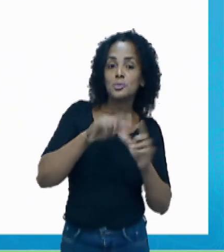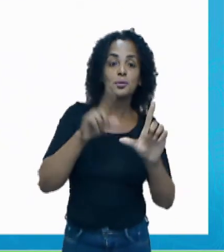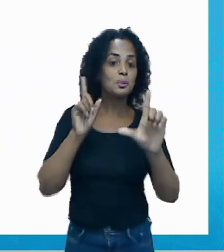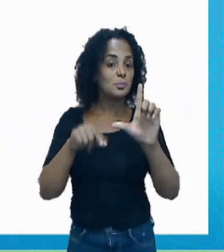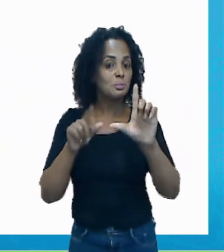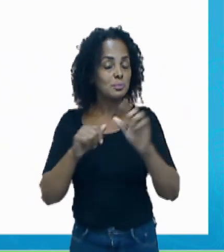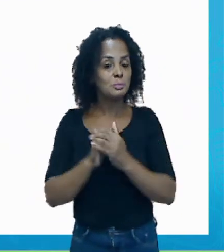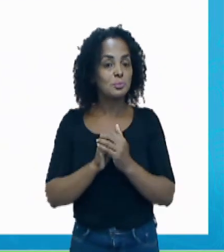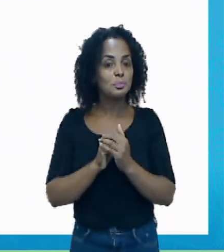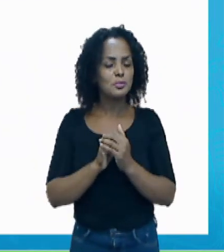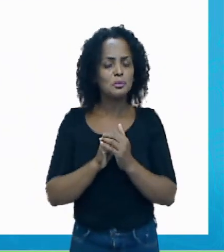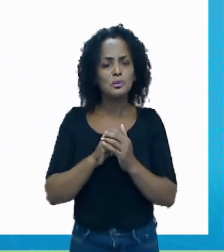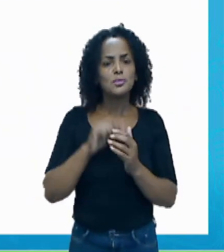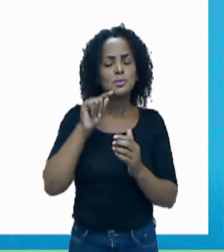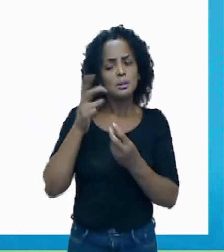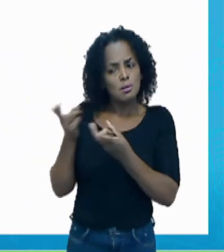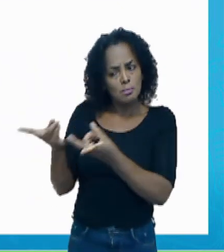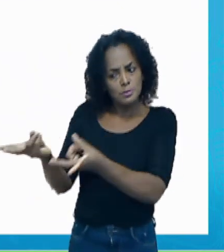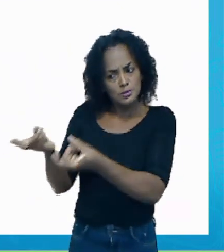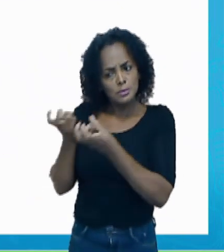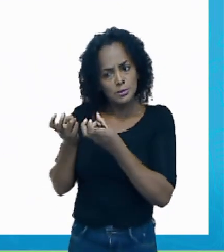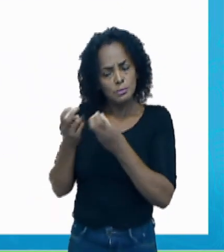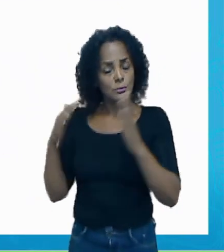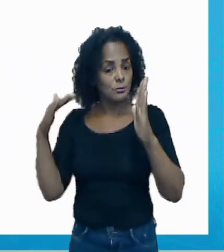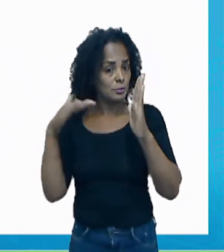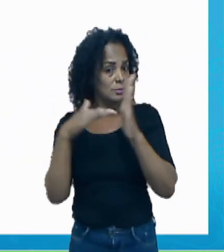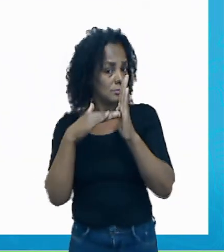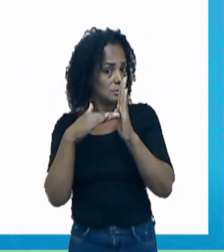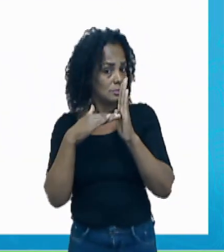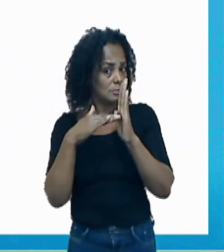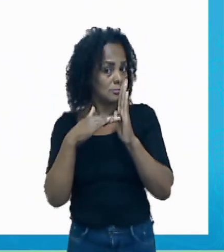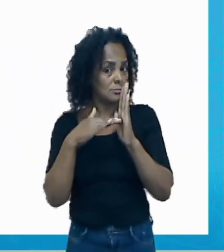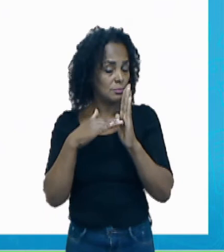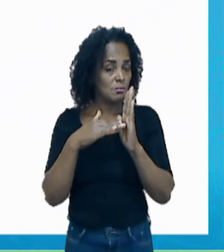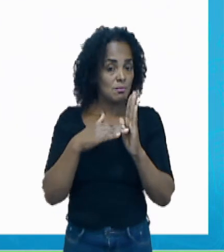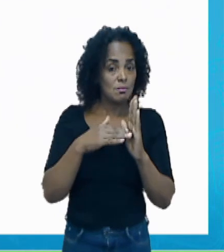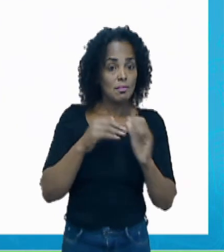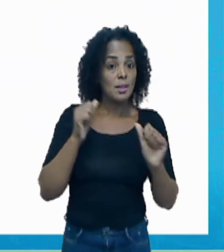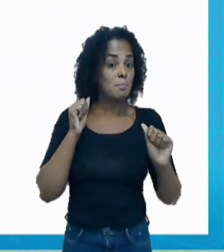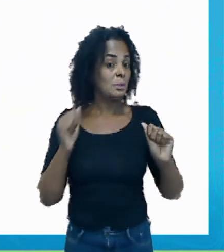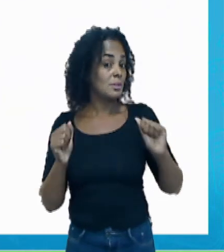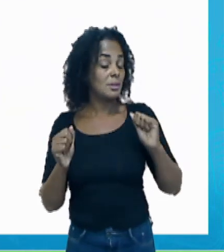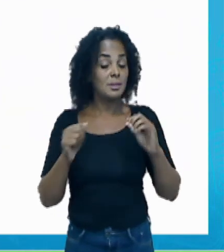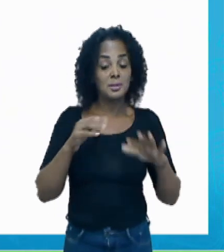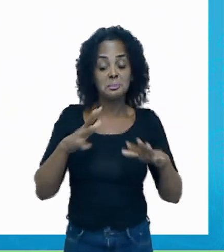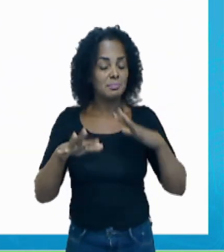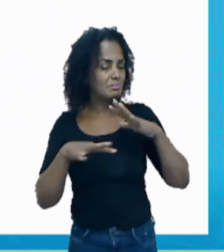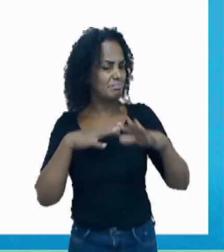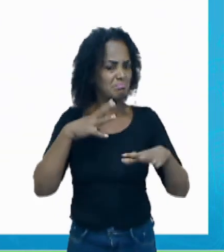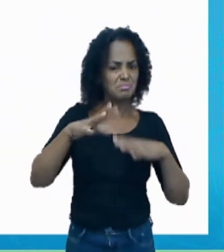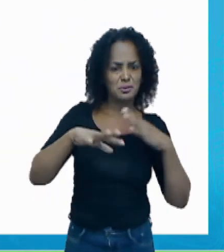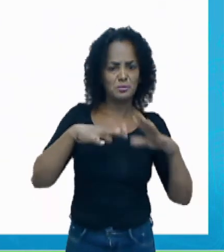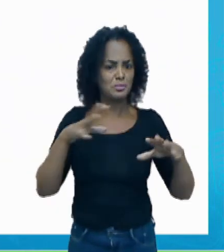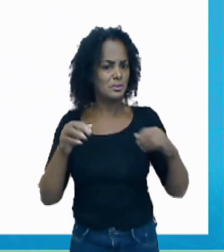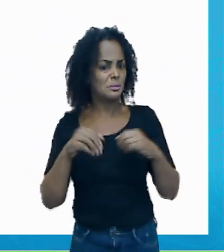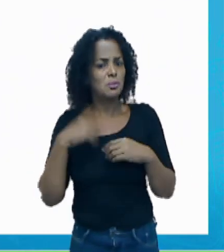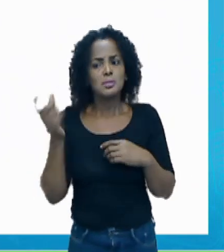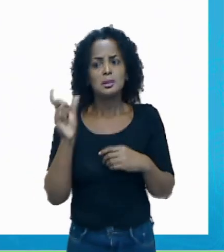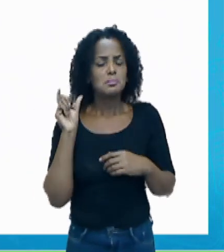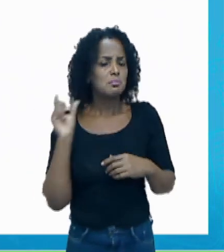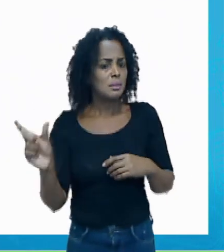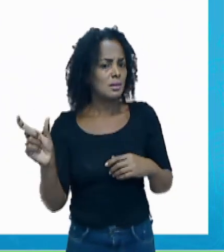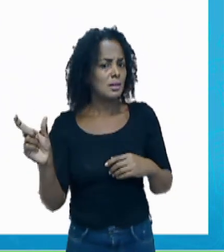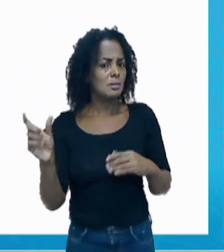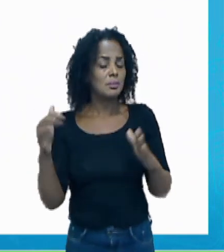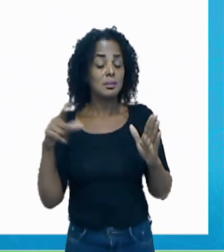Você observou o final? Que poderia te confundir com outras palavras também, que tem um